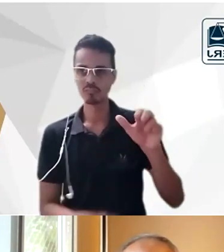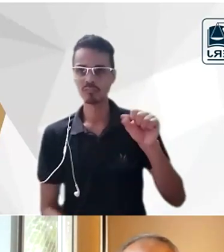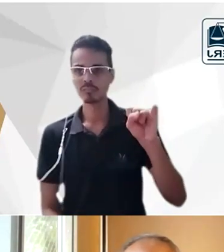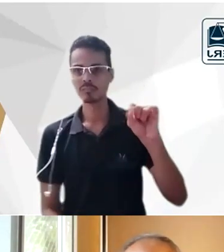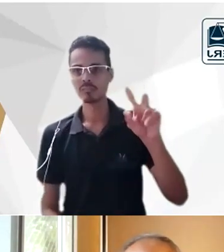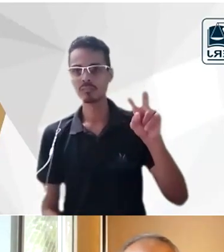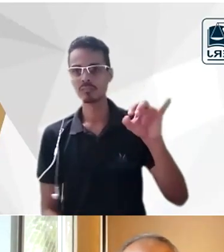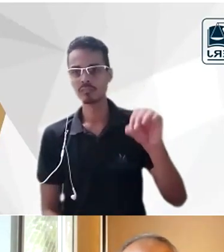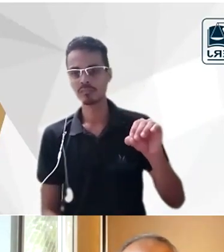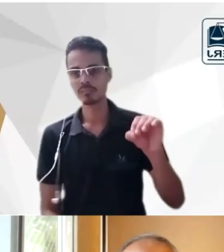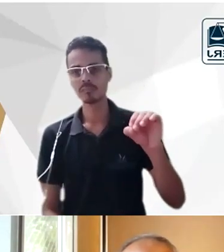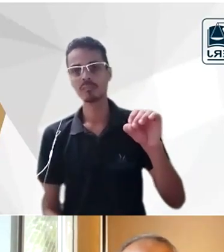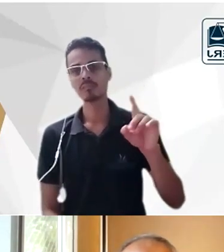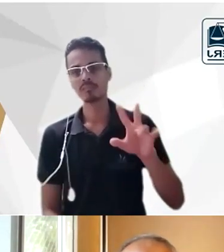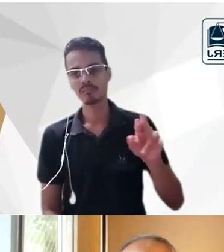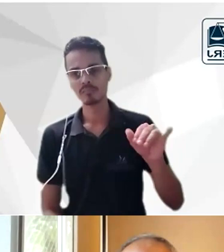então vai para